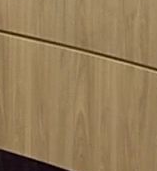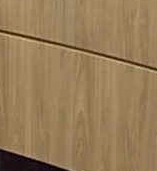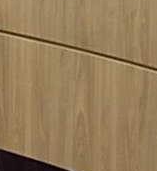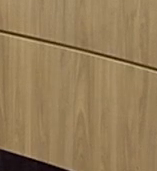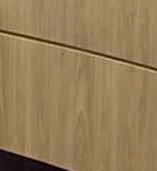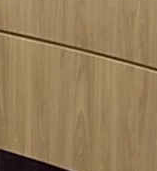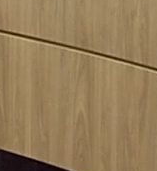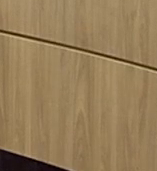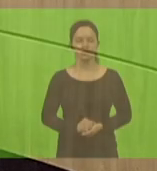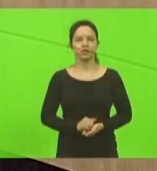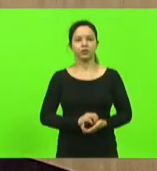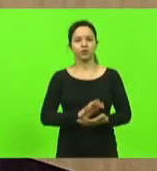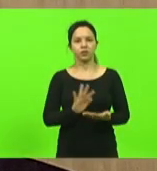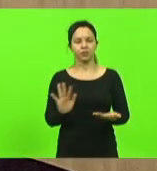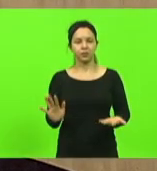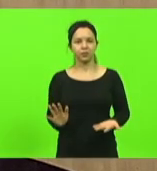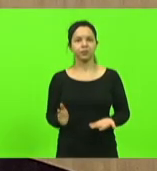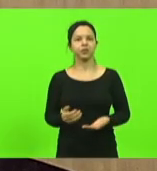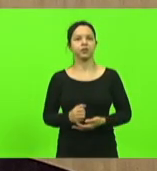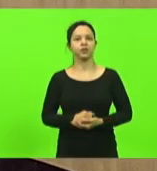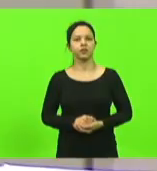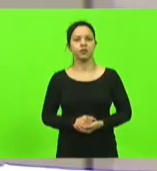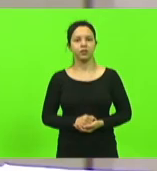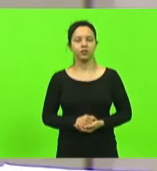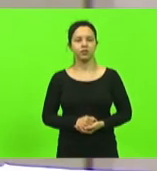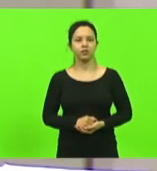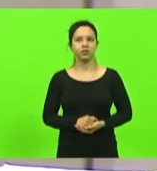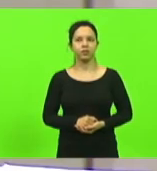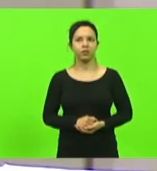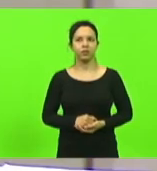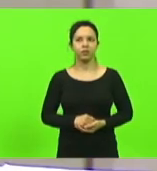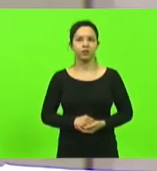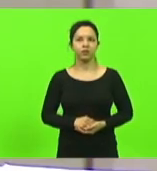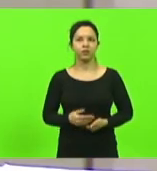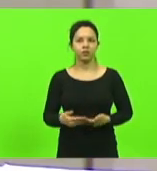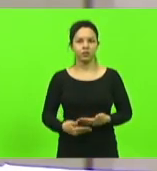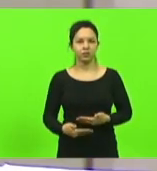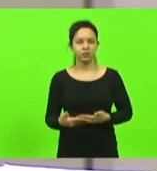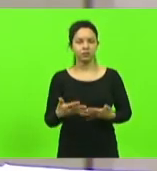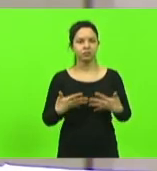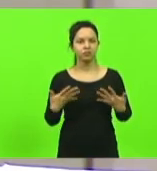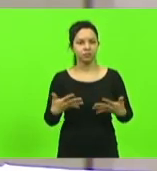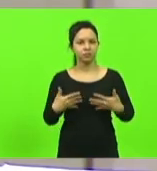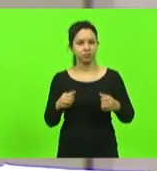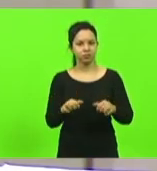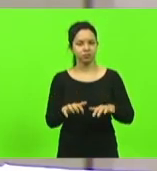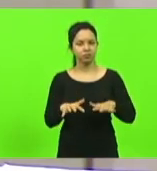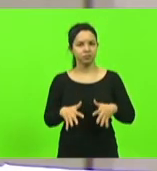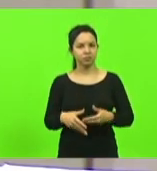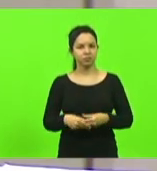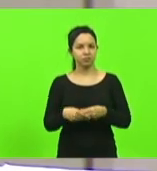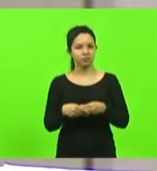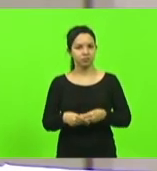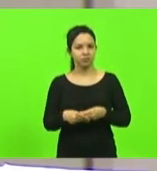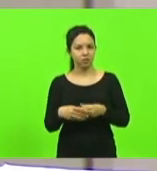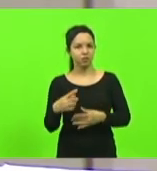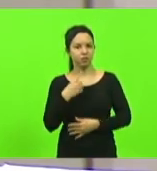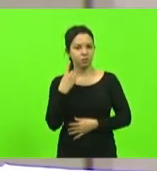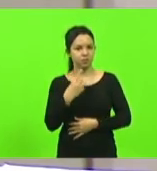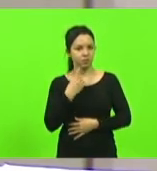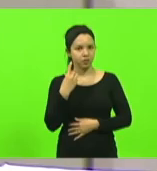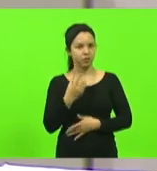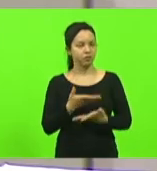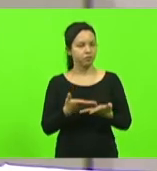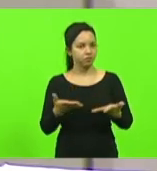Olá, é com bastante alegria que iniciamos mais uma sessão no dia de hoje. Quero cumprimentar aí os deputados, nossas